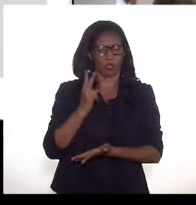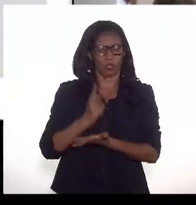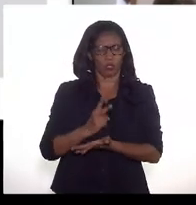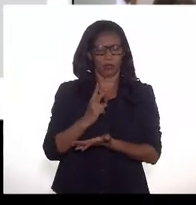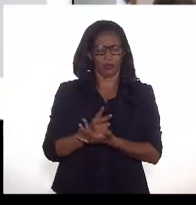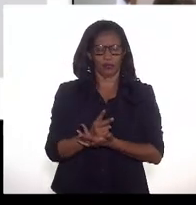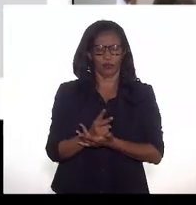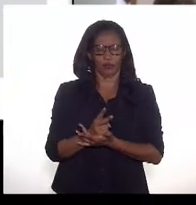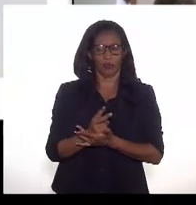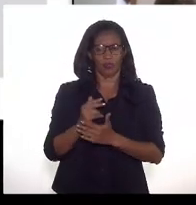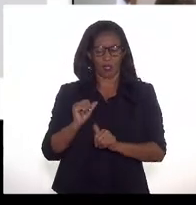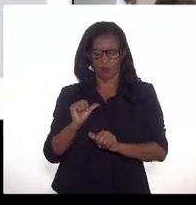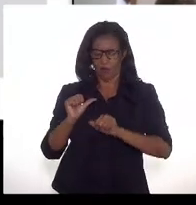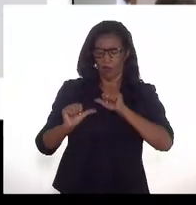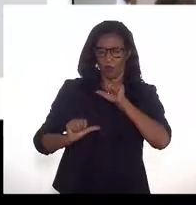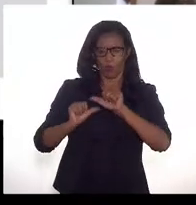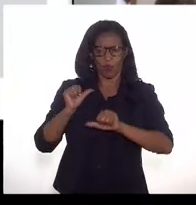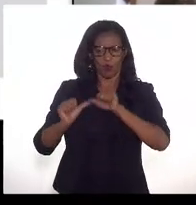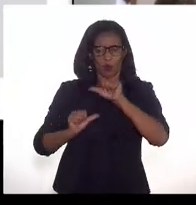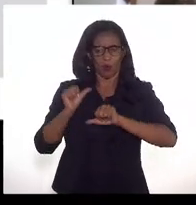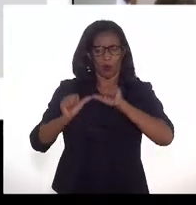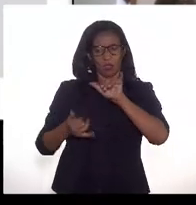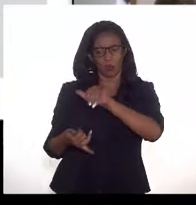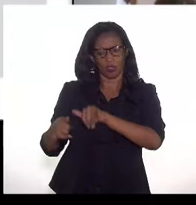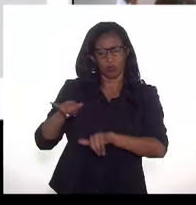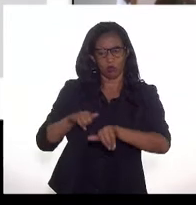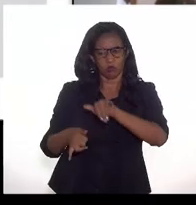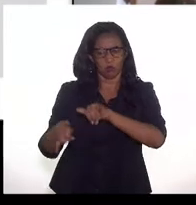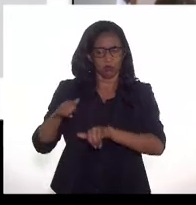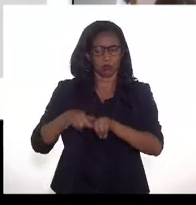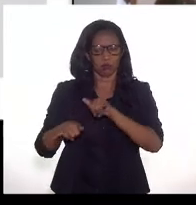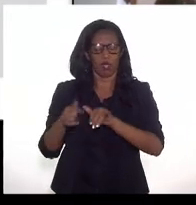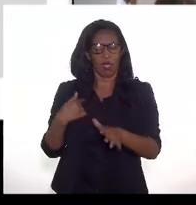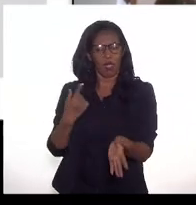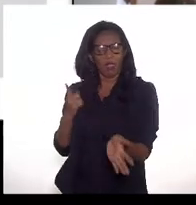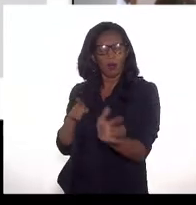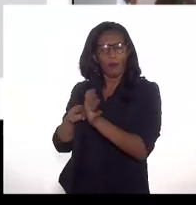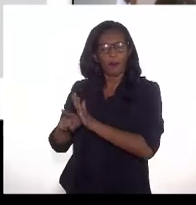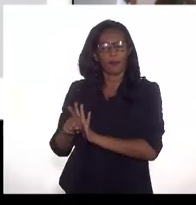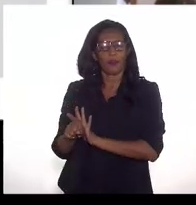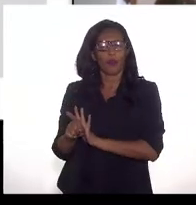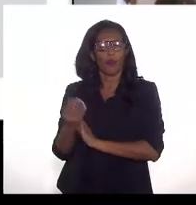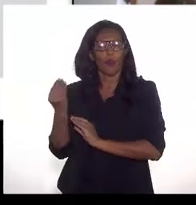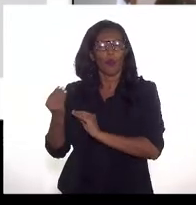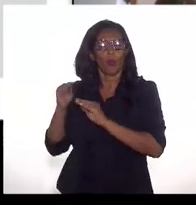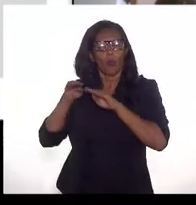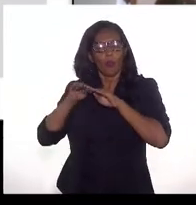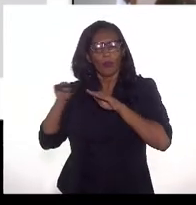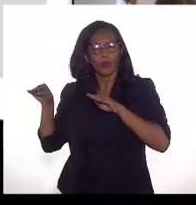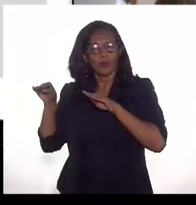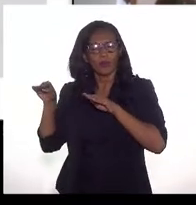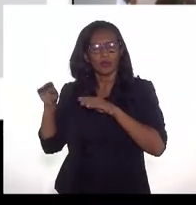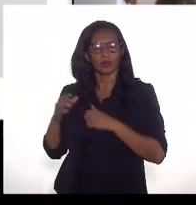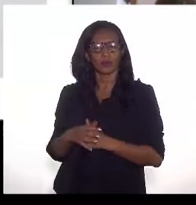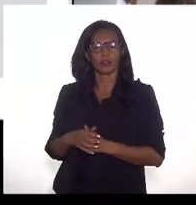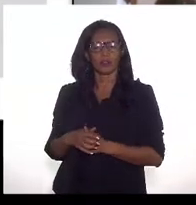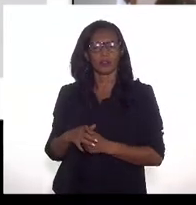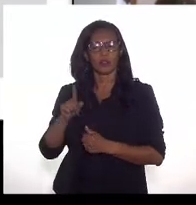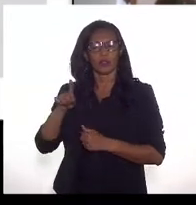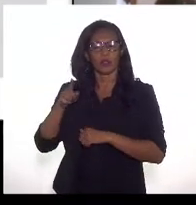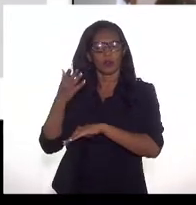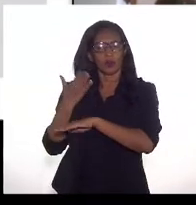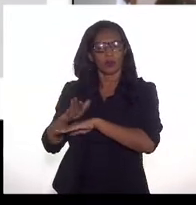vai alterando as suas composições. Aí eu pergunto com que periodicidade os